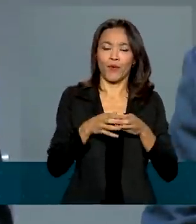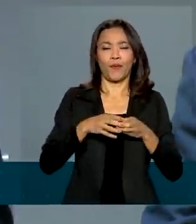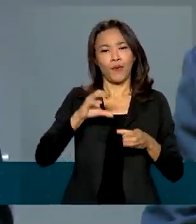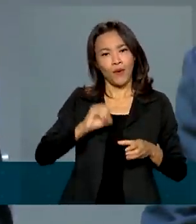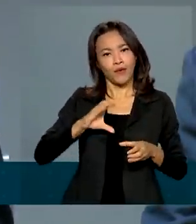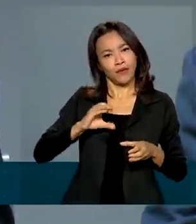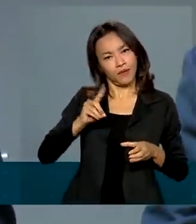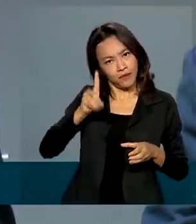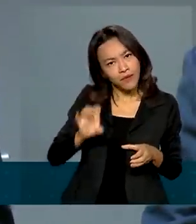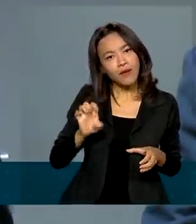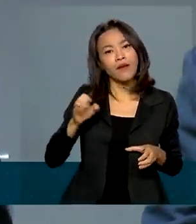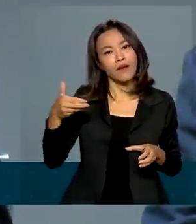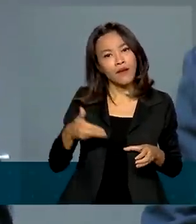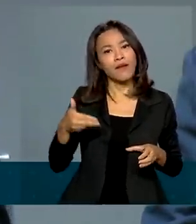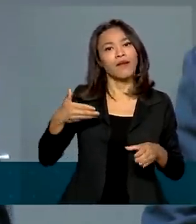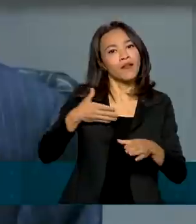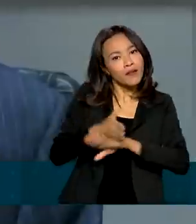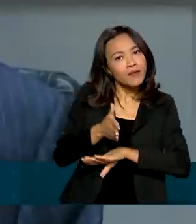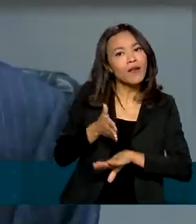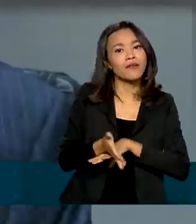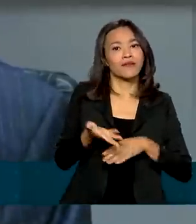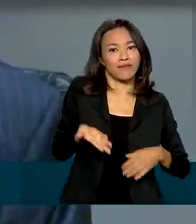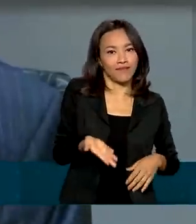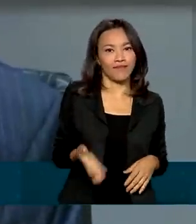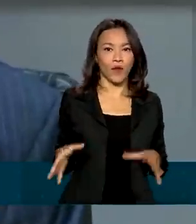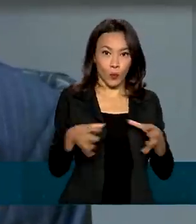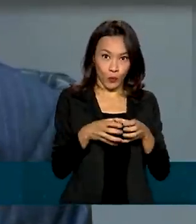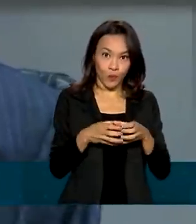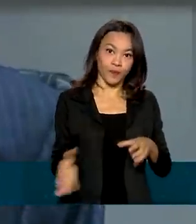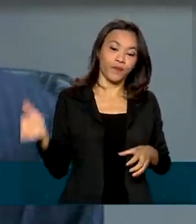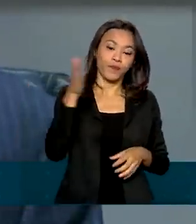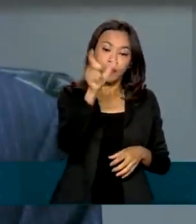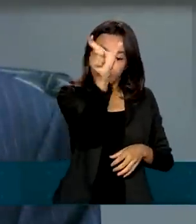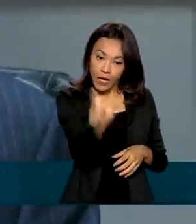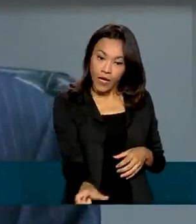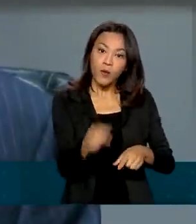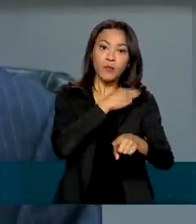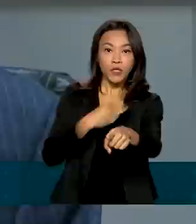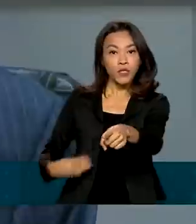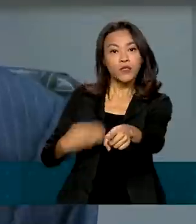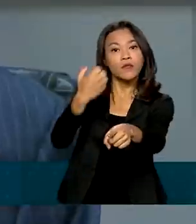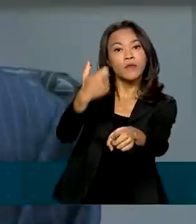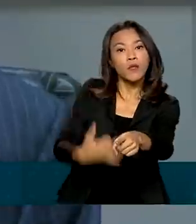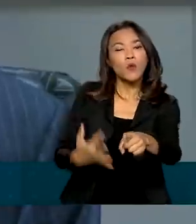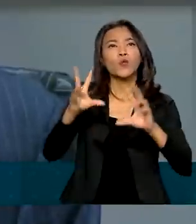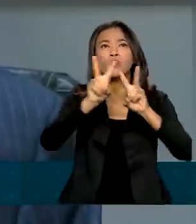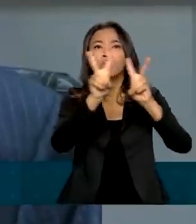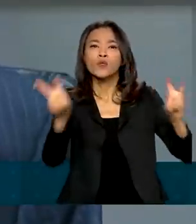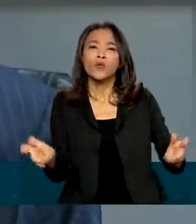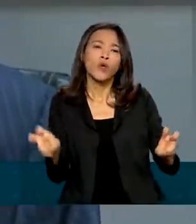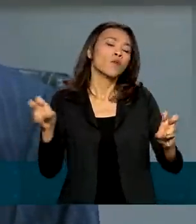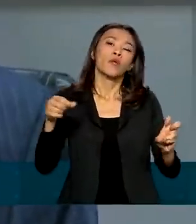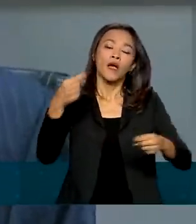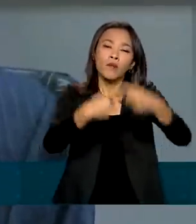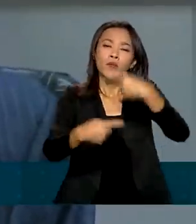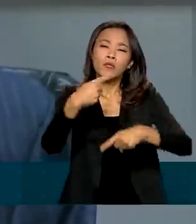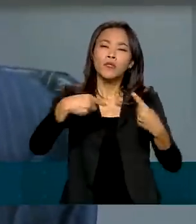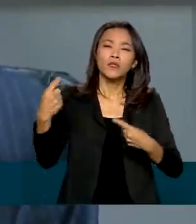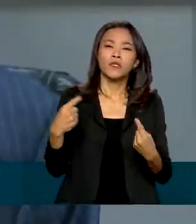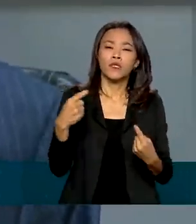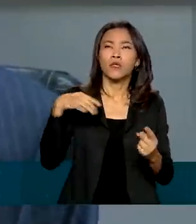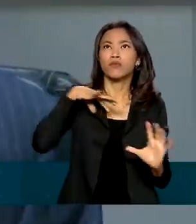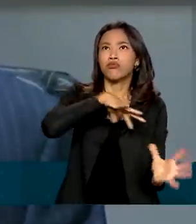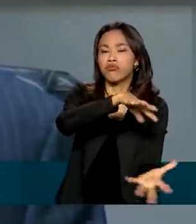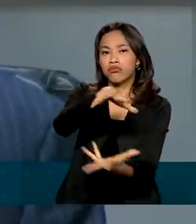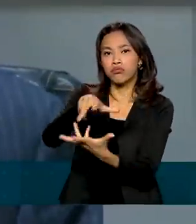para o acesso ao CDE. O ministro Paulo Guedes também falou sobre o contexto geopolítico e defendeu a importância